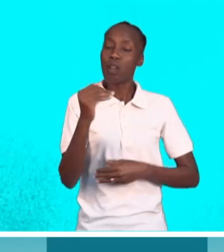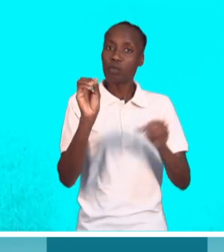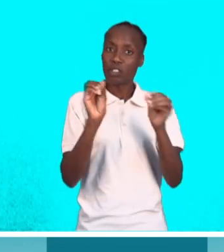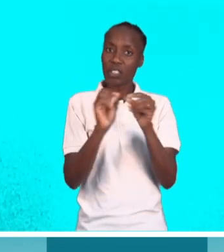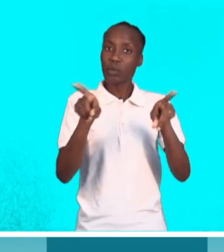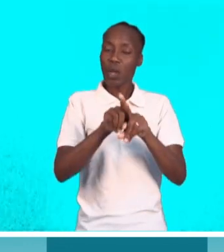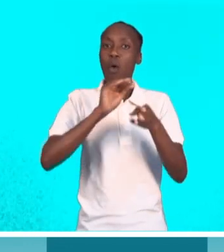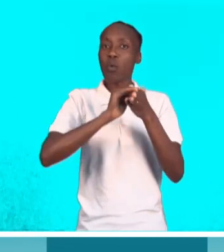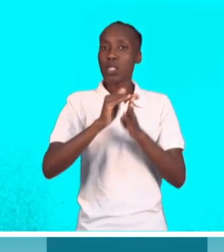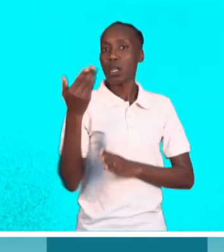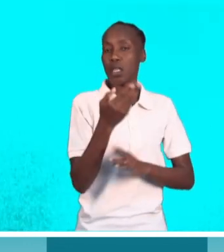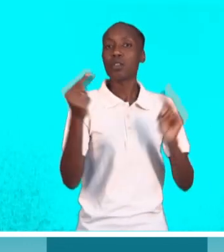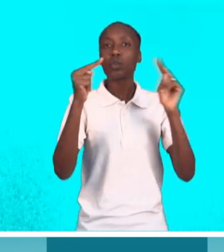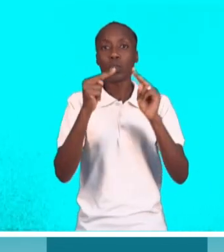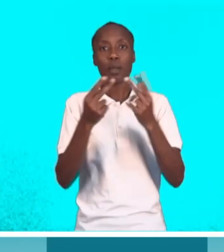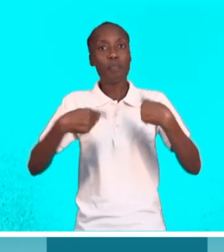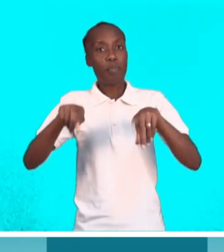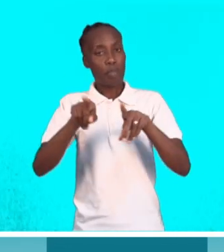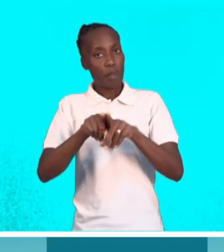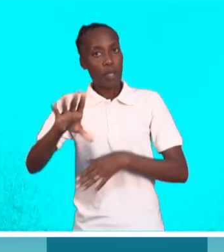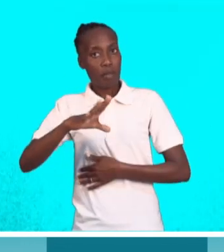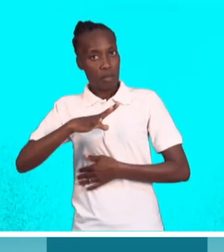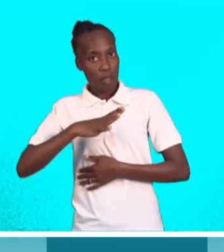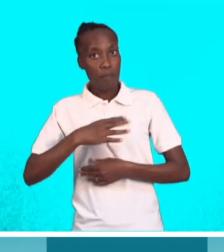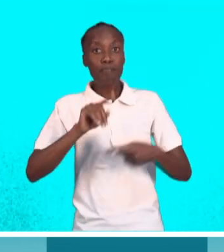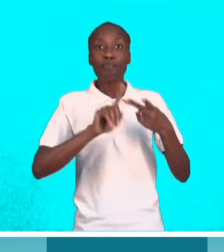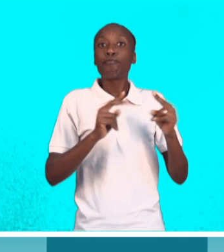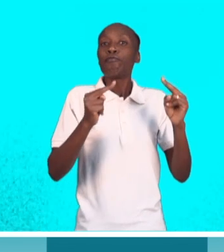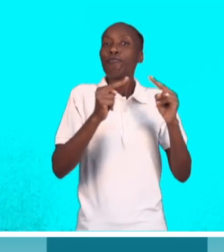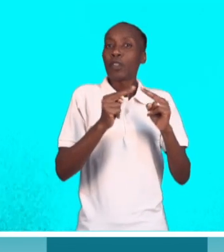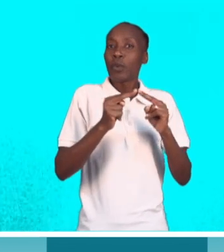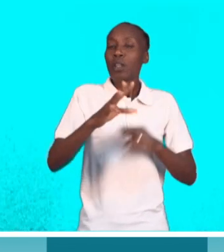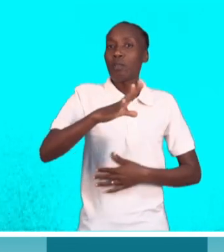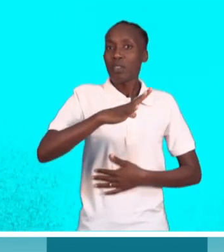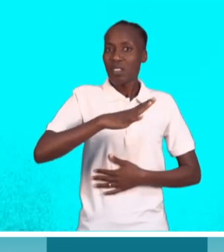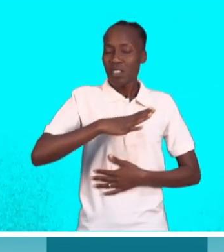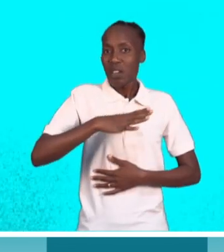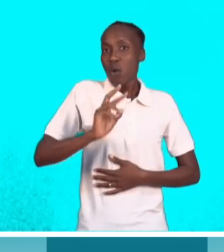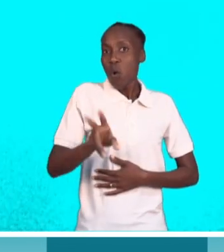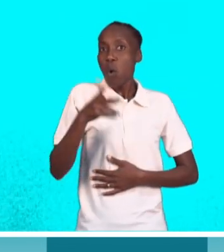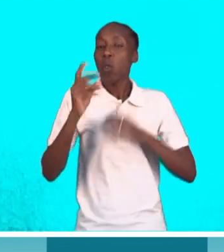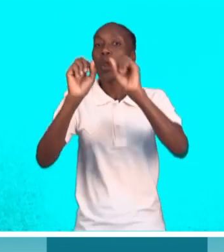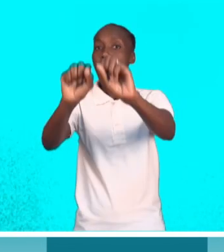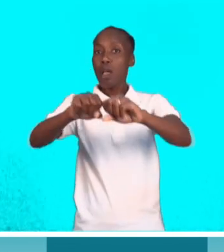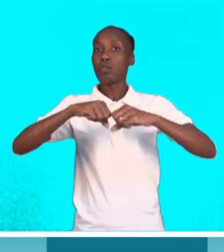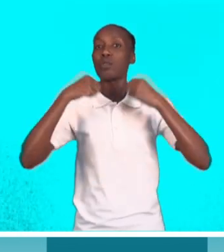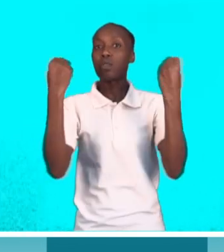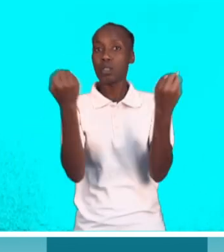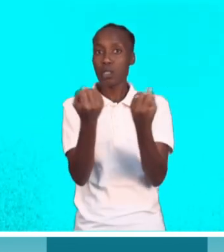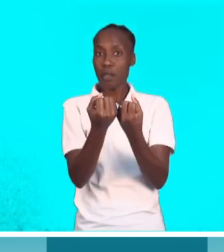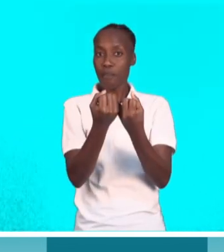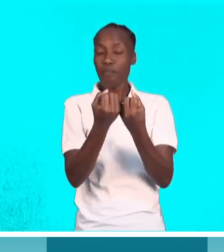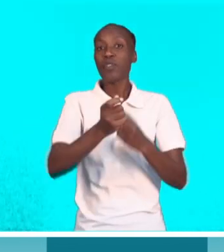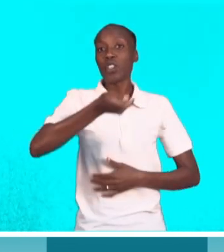vamos acionar esses contactos, assim como os contactos que existem através da CNIDE, que é a Associação